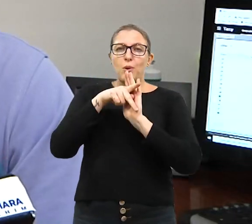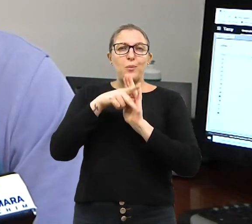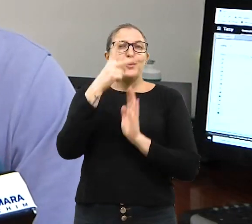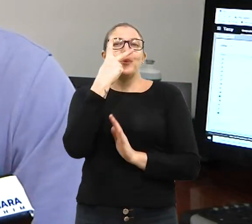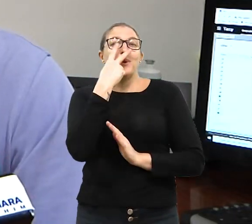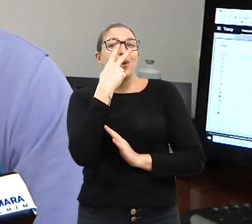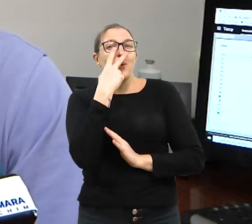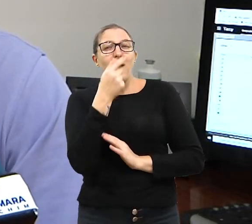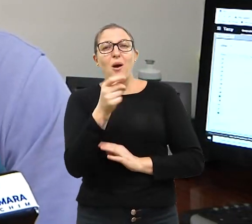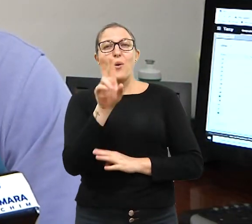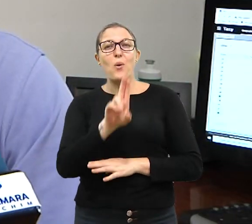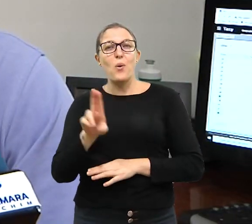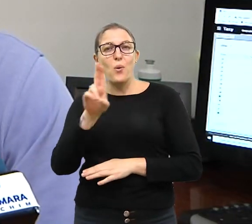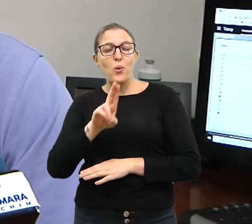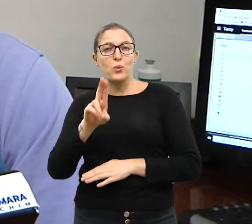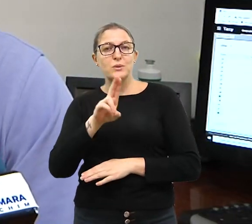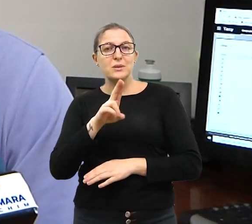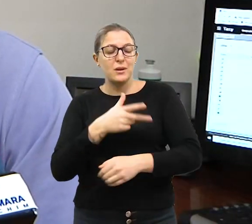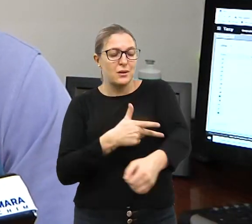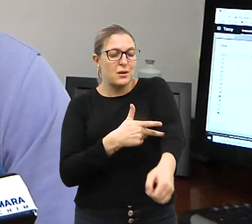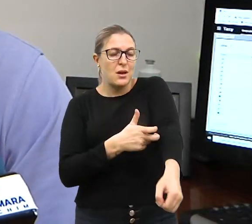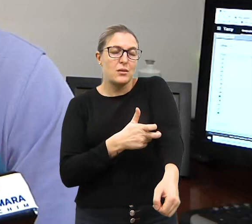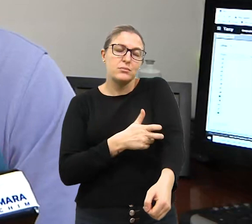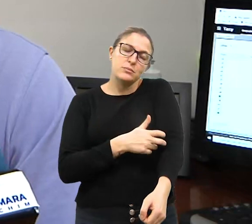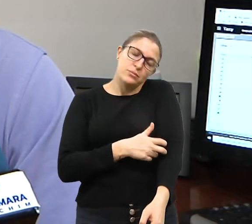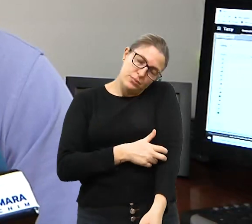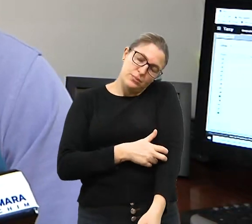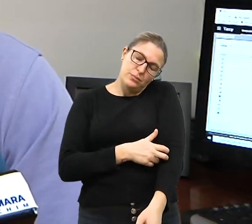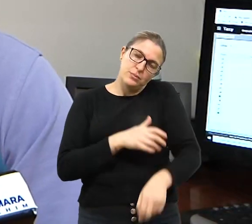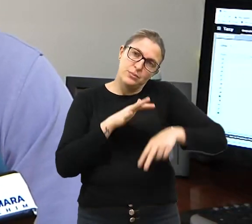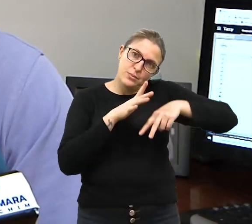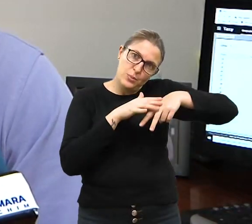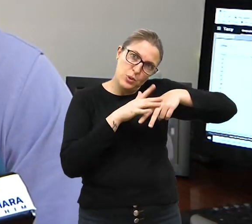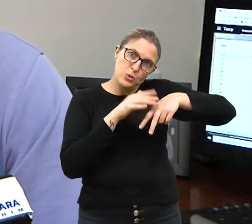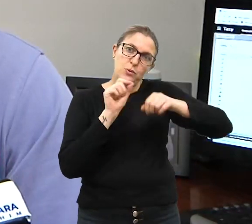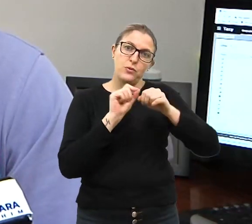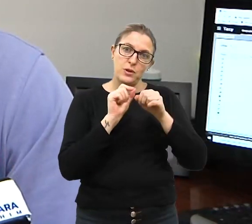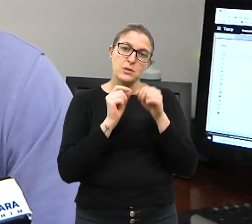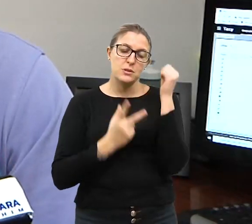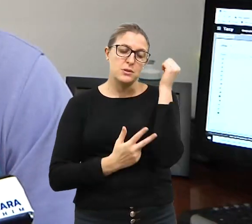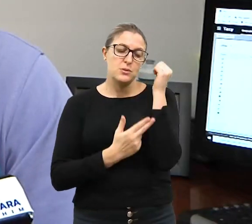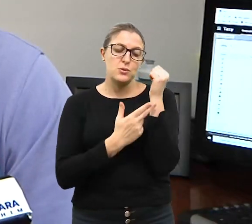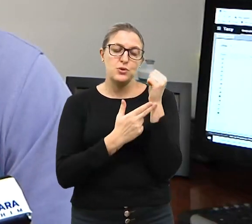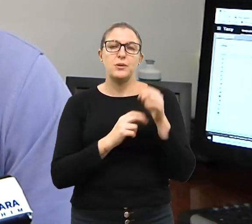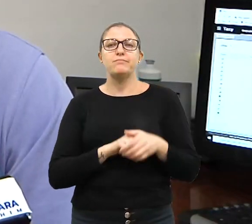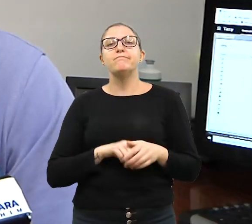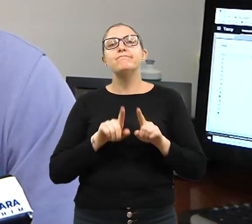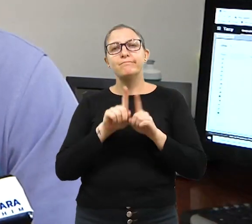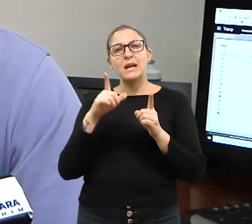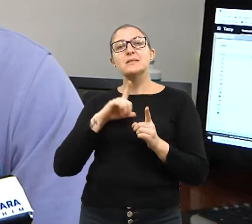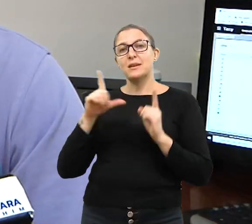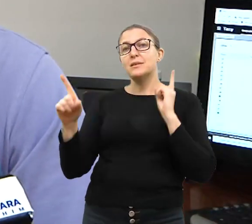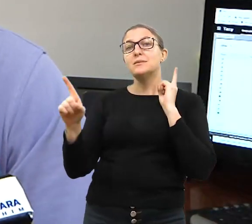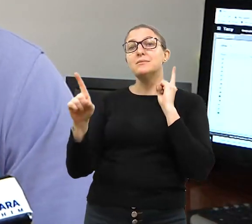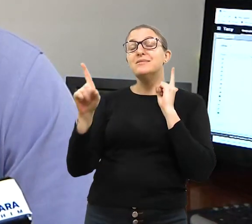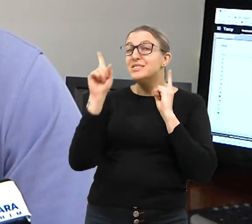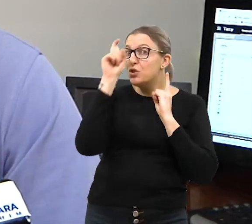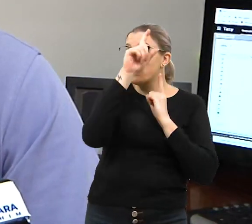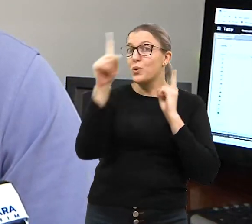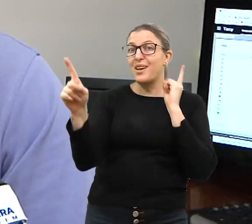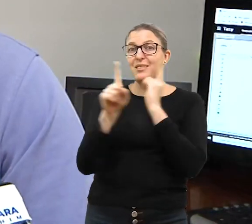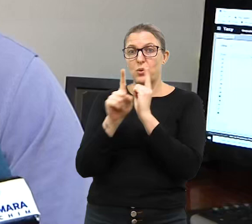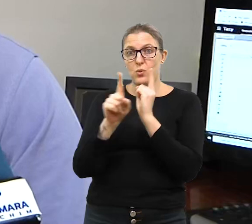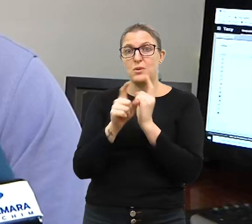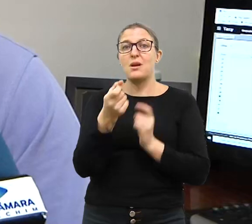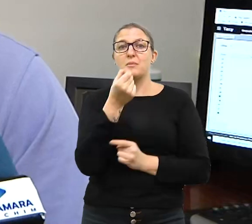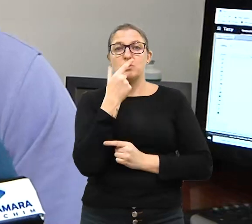anestesiar o paciente para uma cirurgia grande. Então, com a dificuldade de encontrar, as cirurgias eletivas estavam suspensas. Até por determinação do